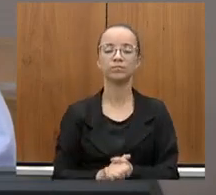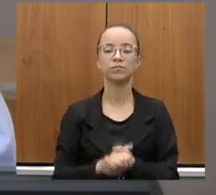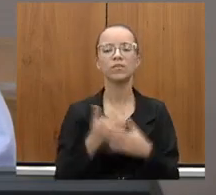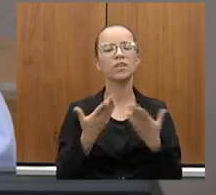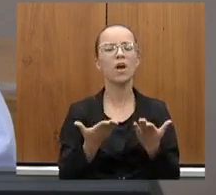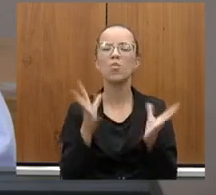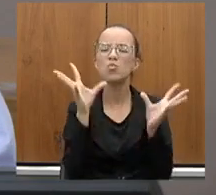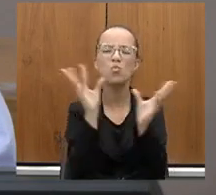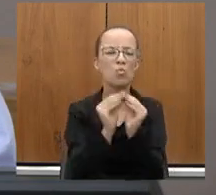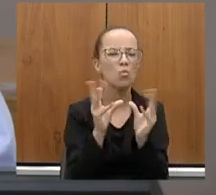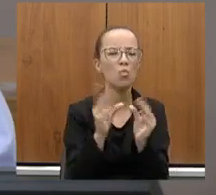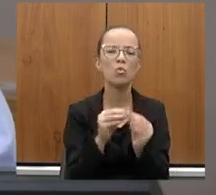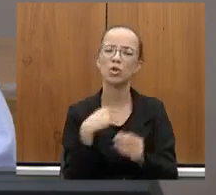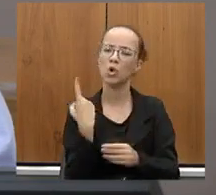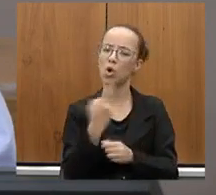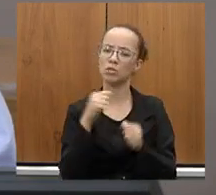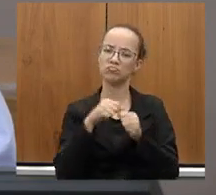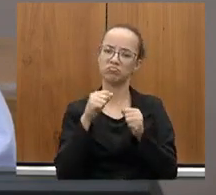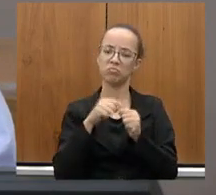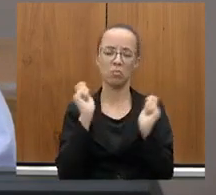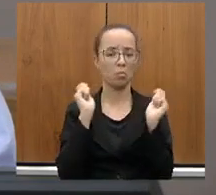pouquinho do que a gente pôde fazer.